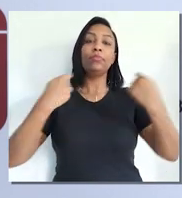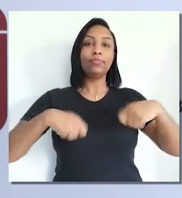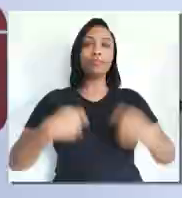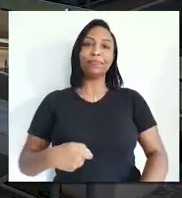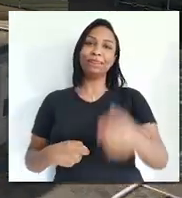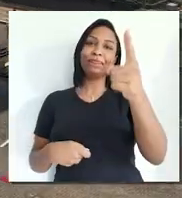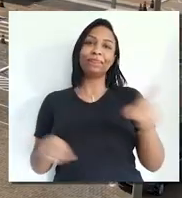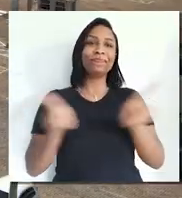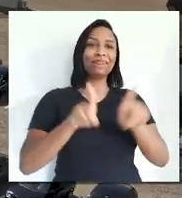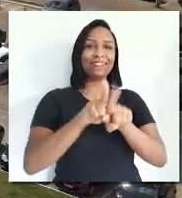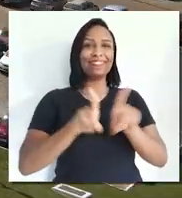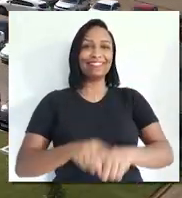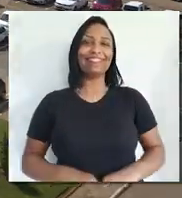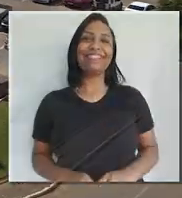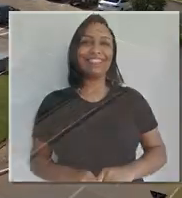de você também.